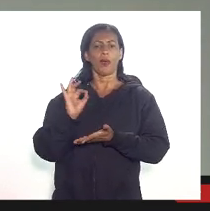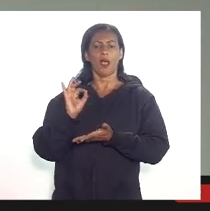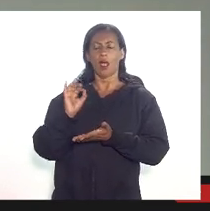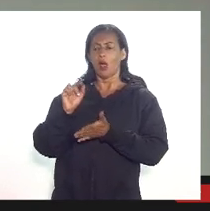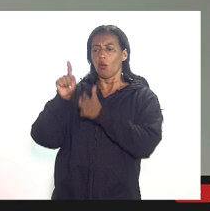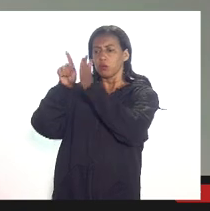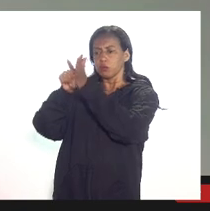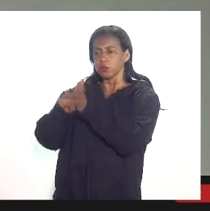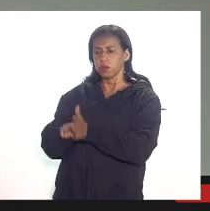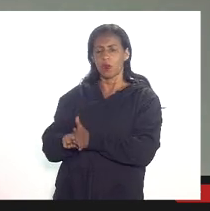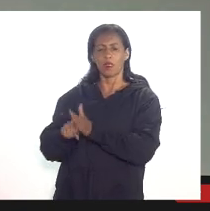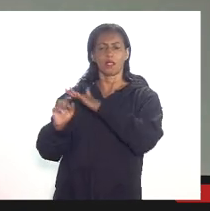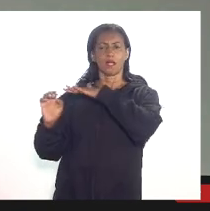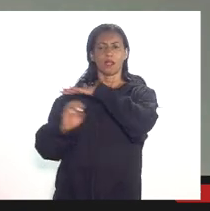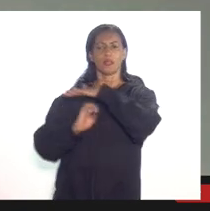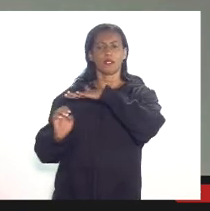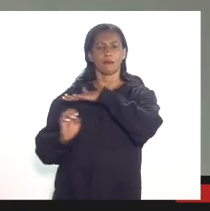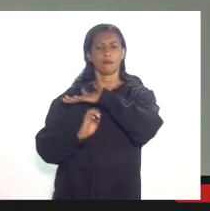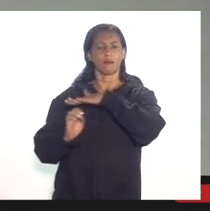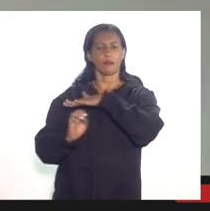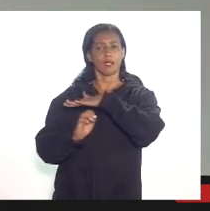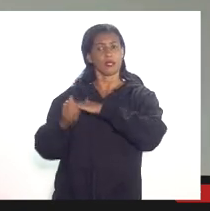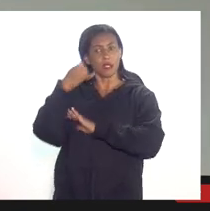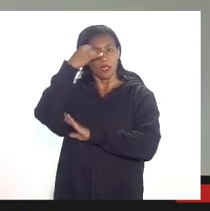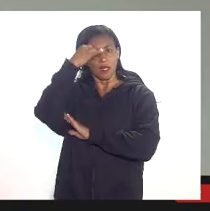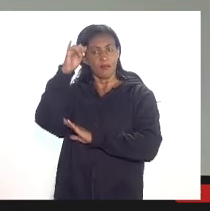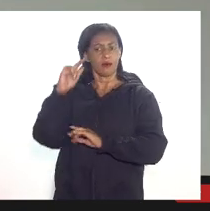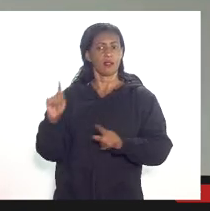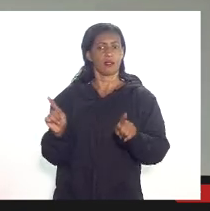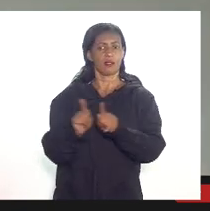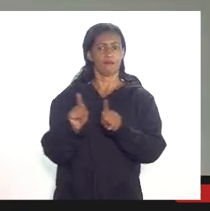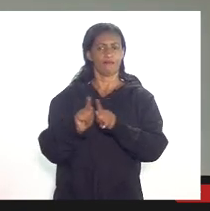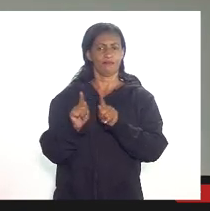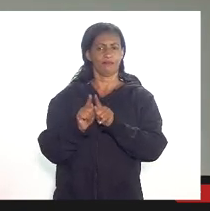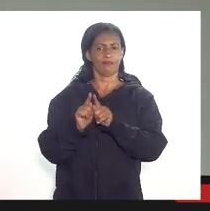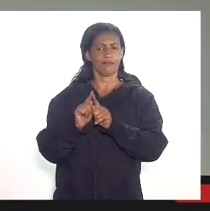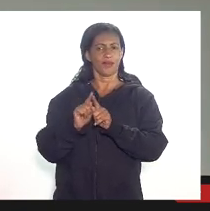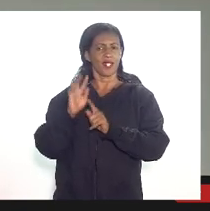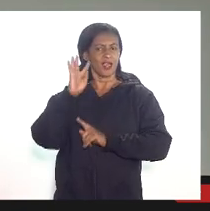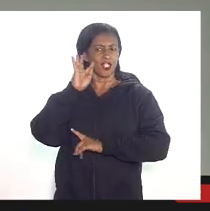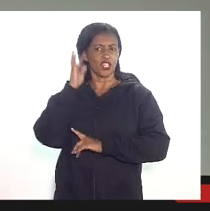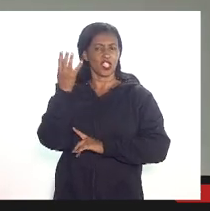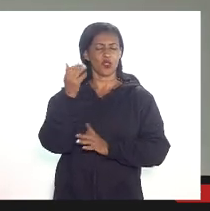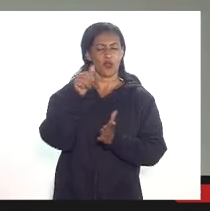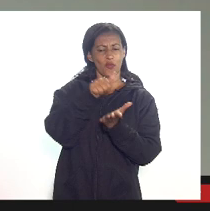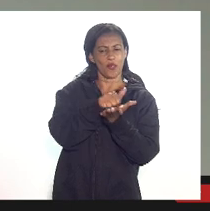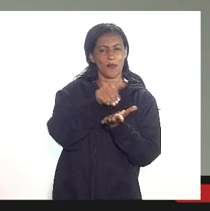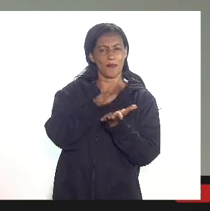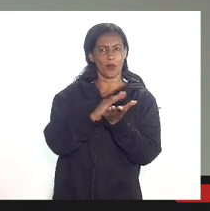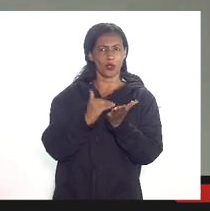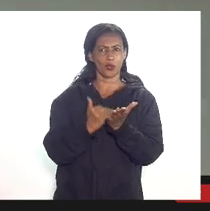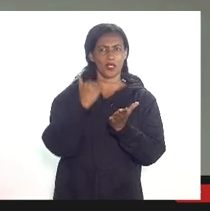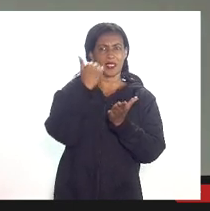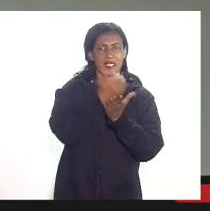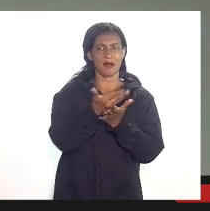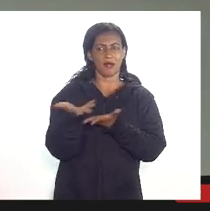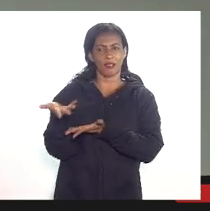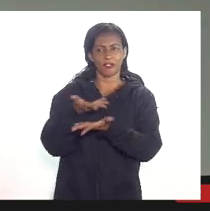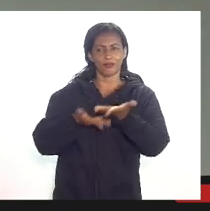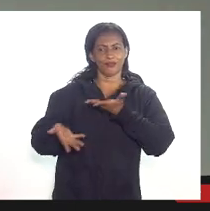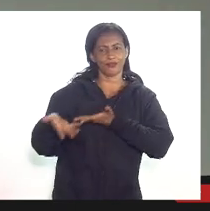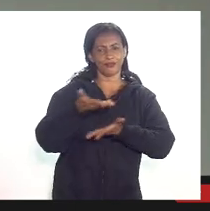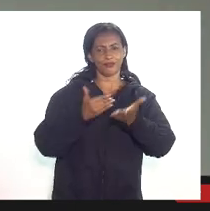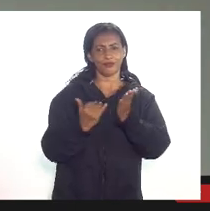empresas ou evitar que elas façam deduções indevidas de impostos em cima das participações especiais.